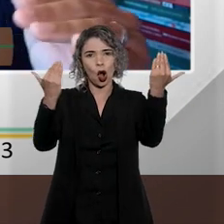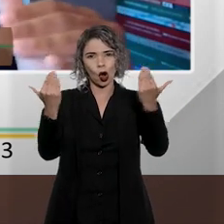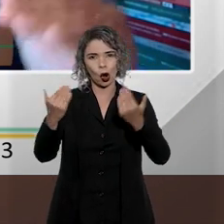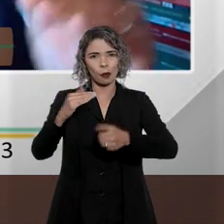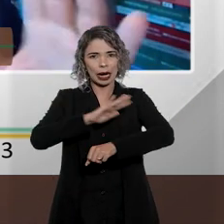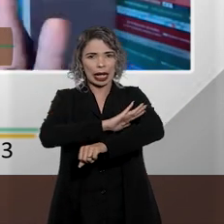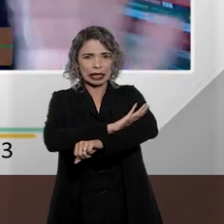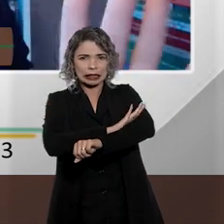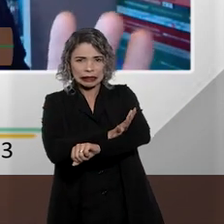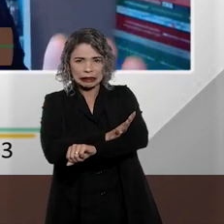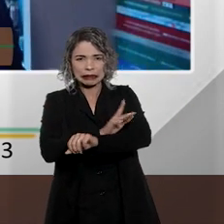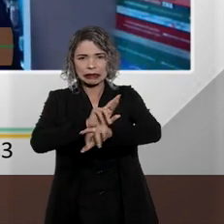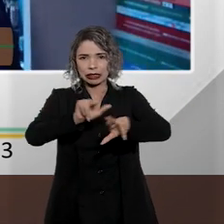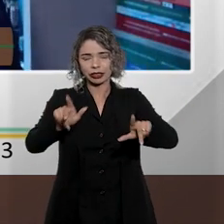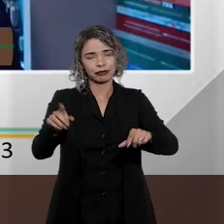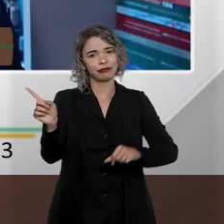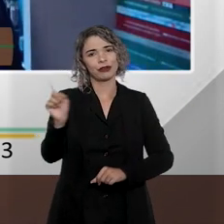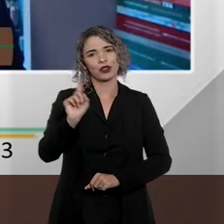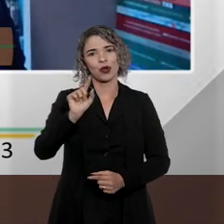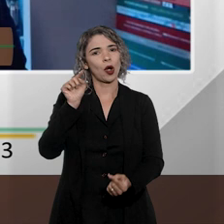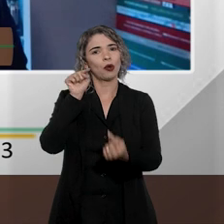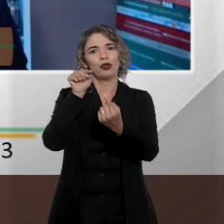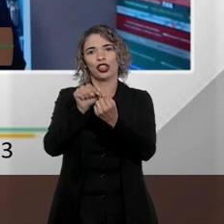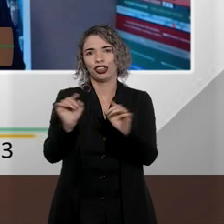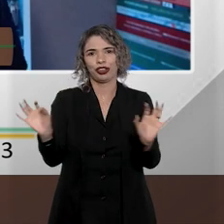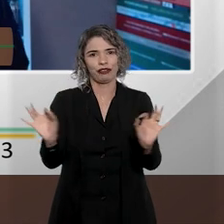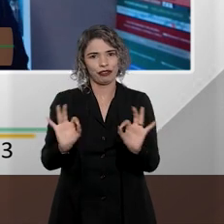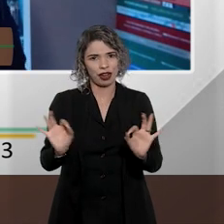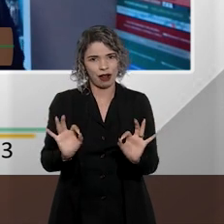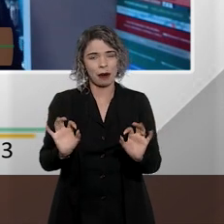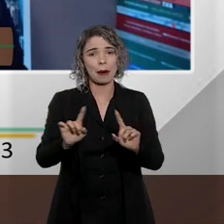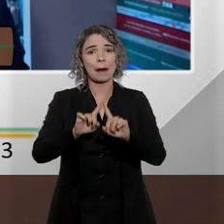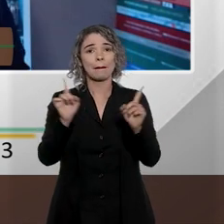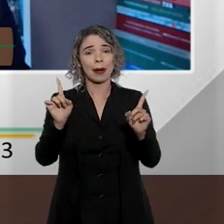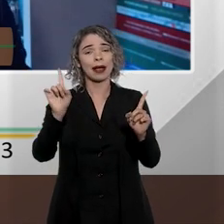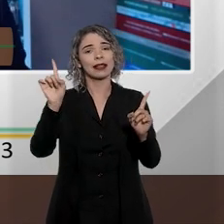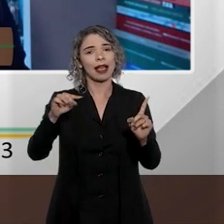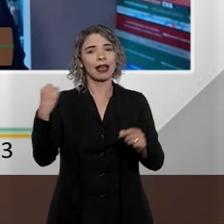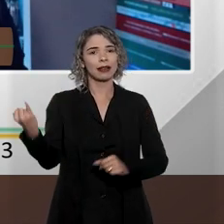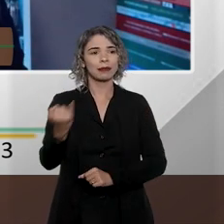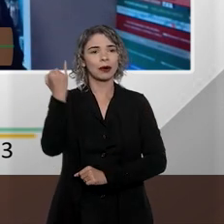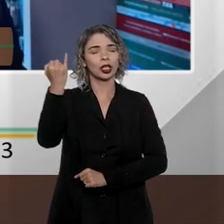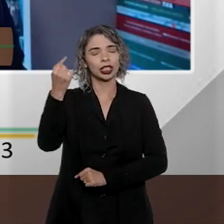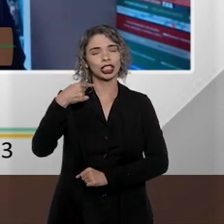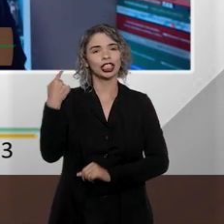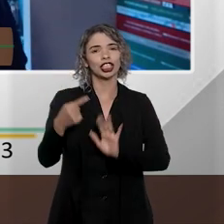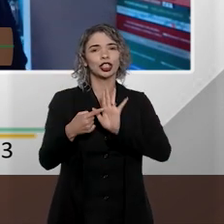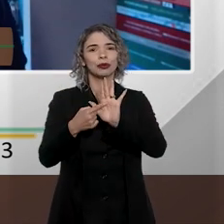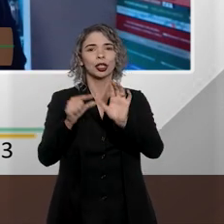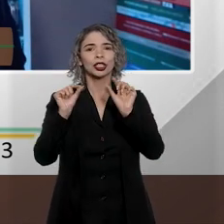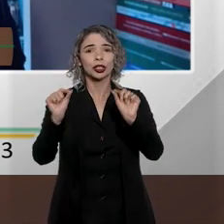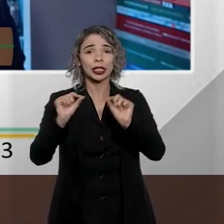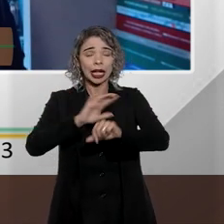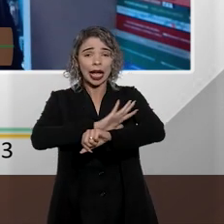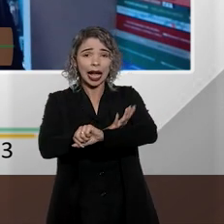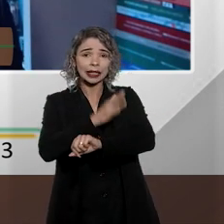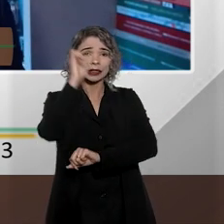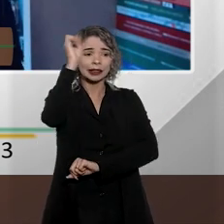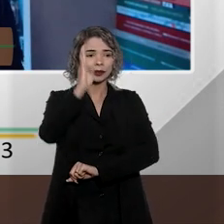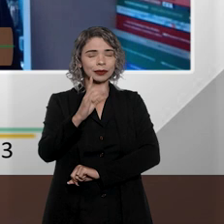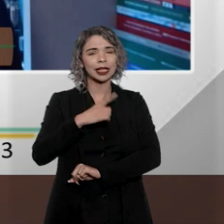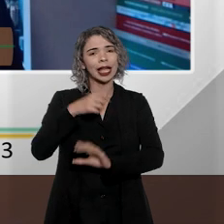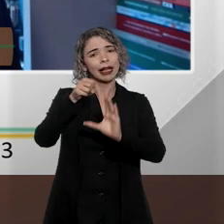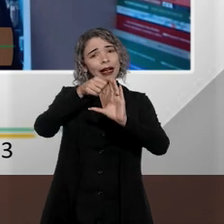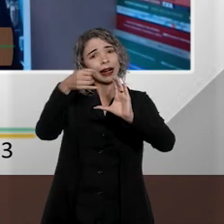essas misérias não é aqui o objetivo de forma alguma, mas é importante pontuar que o racismo no Brasil tem essa